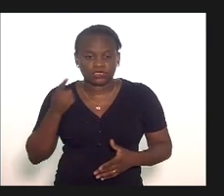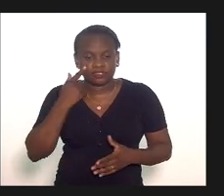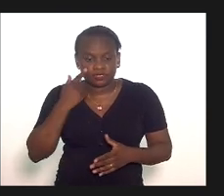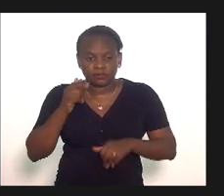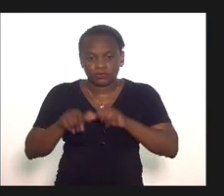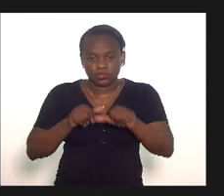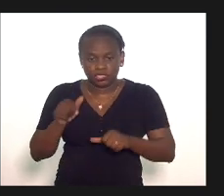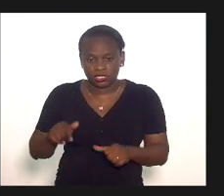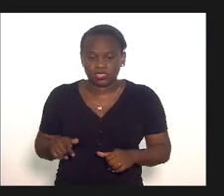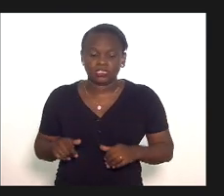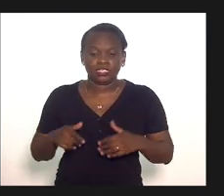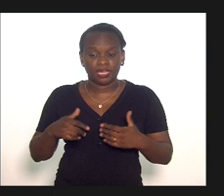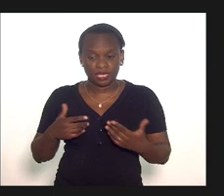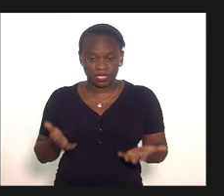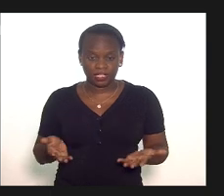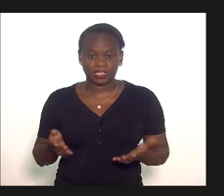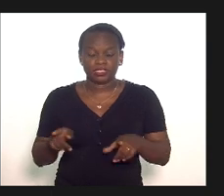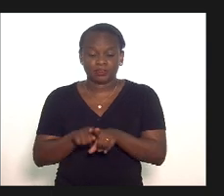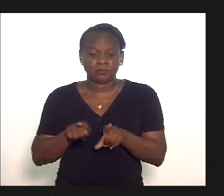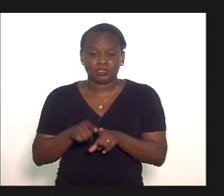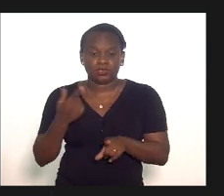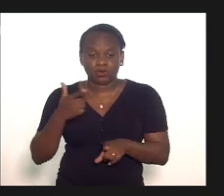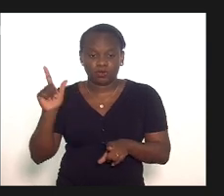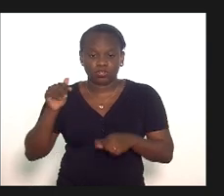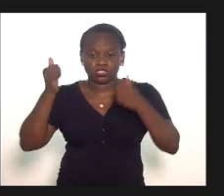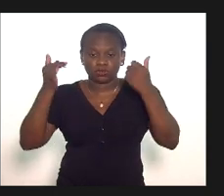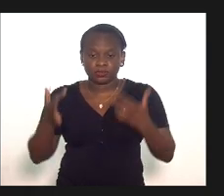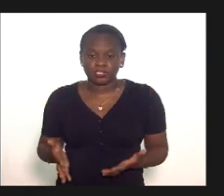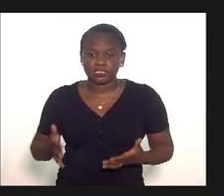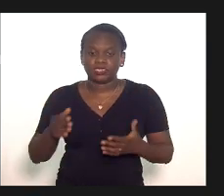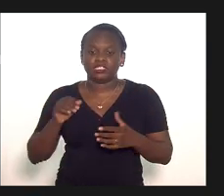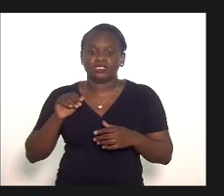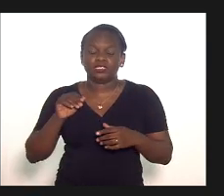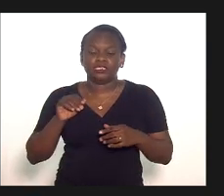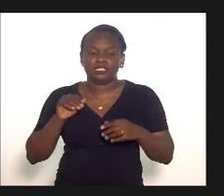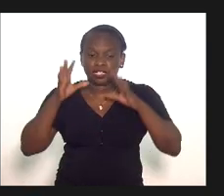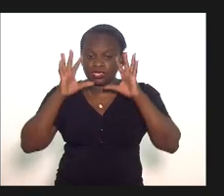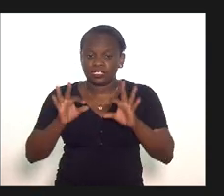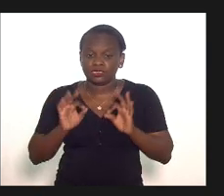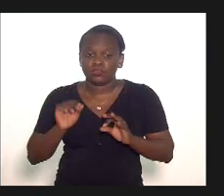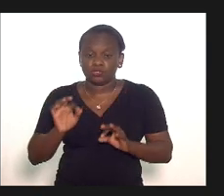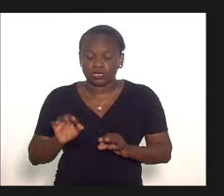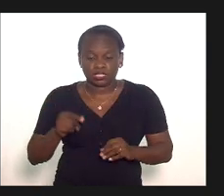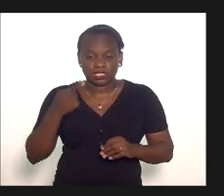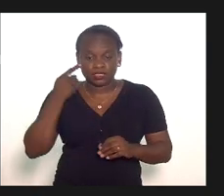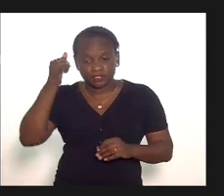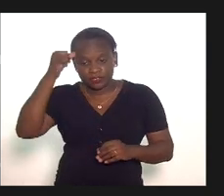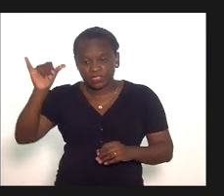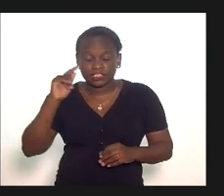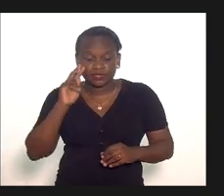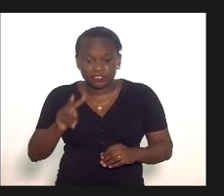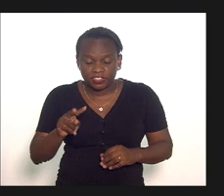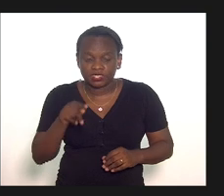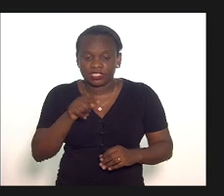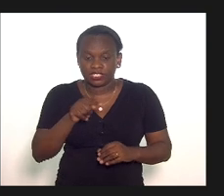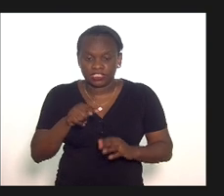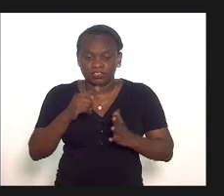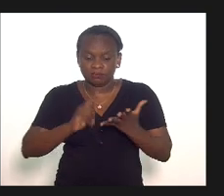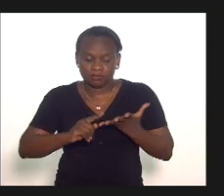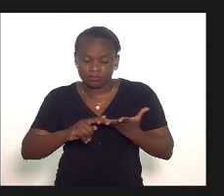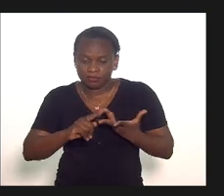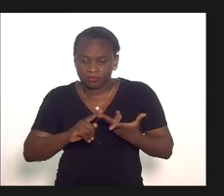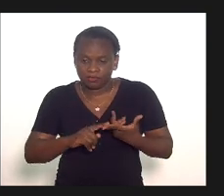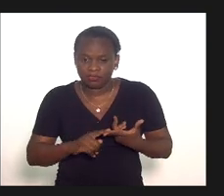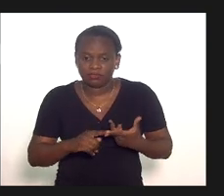mexendo e um outro ponto que eu queria chamar a atenção é que a gente não olhasse essa contrapartida esse